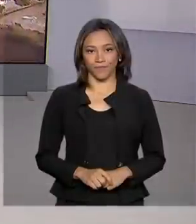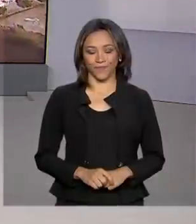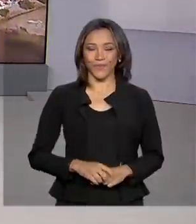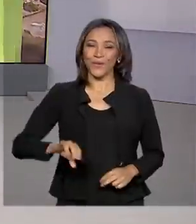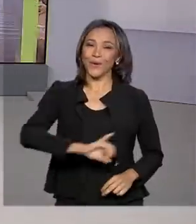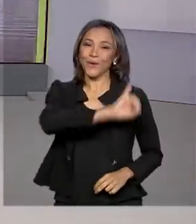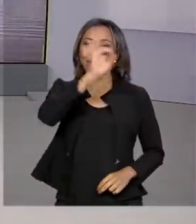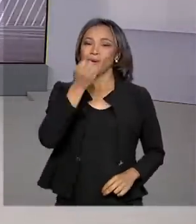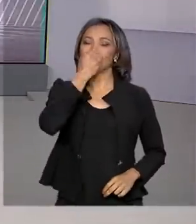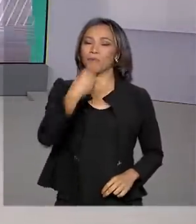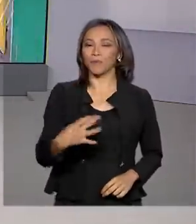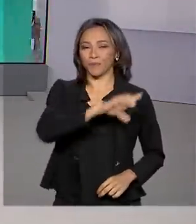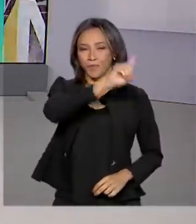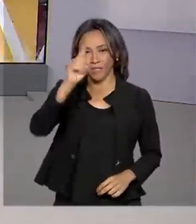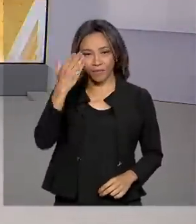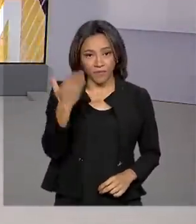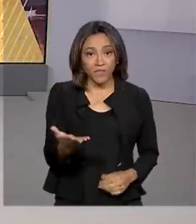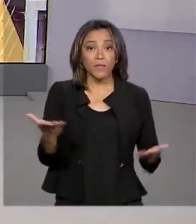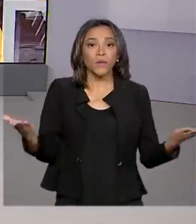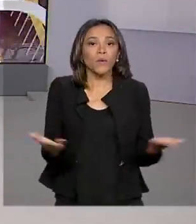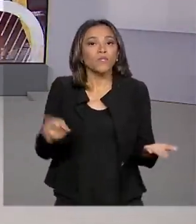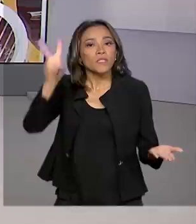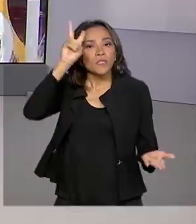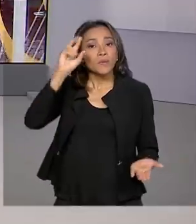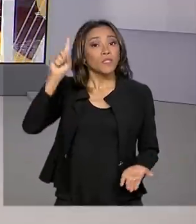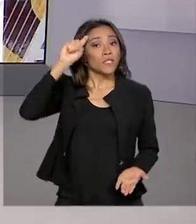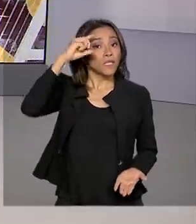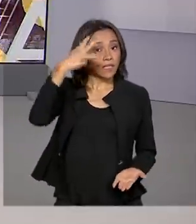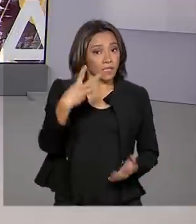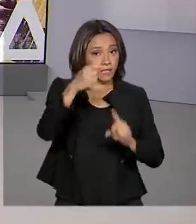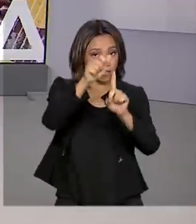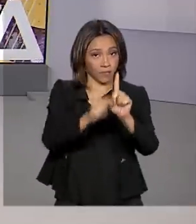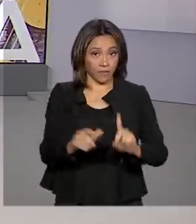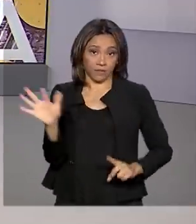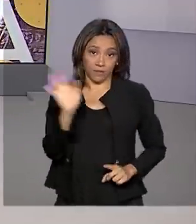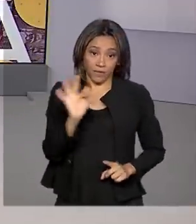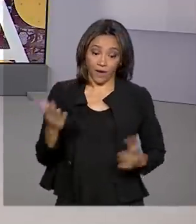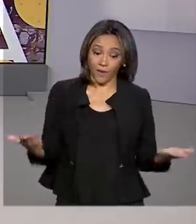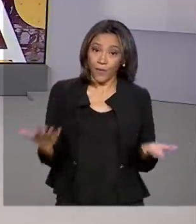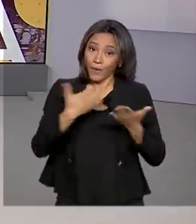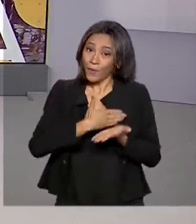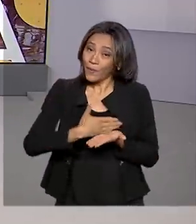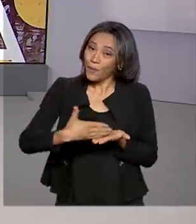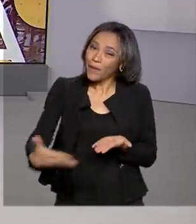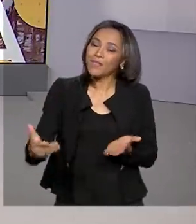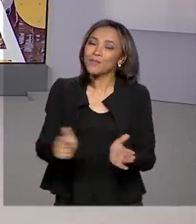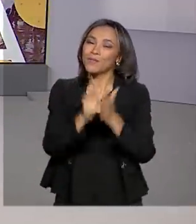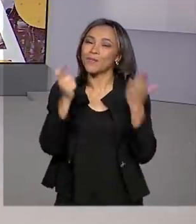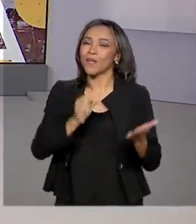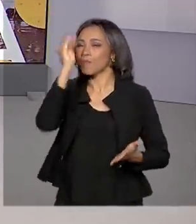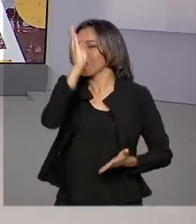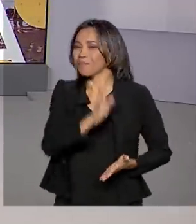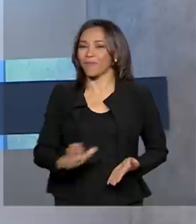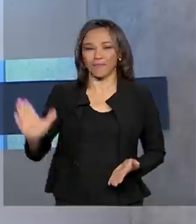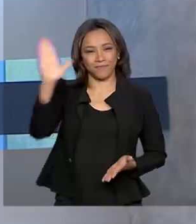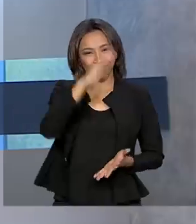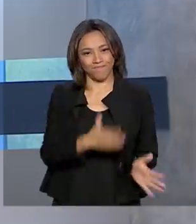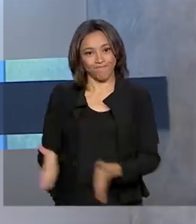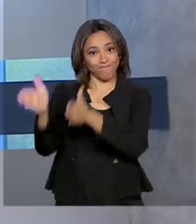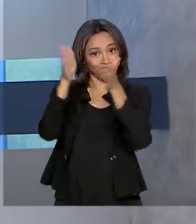Olá, bom dia pra você. Hoje é segunda-feira, 3 de fevereiro. Começa agora o Brasil em dia para todo o país.